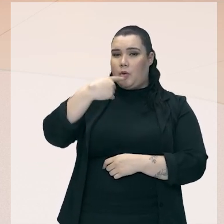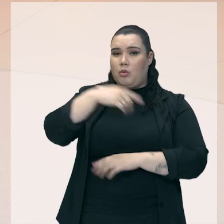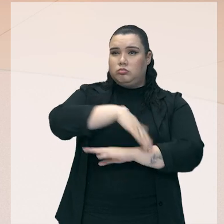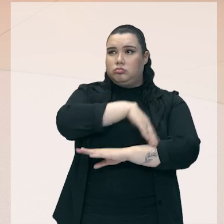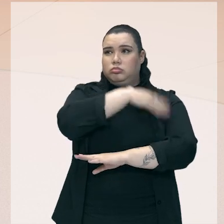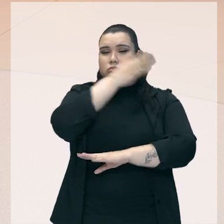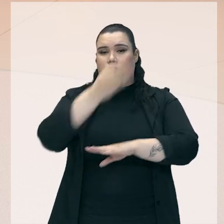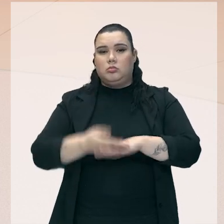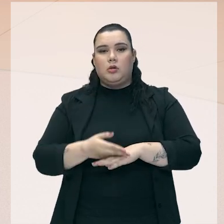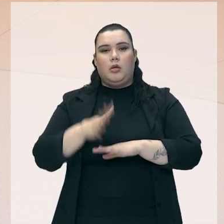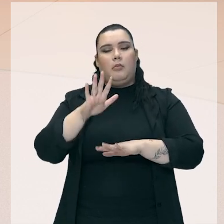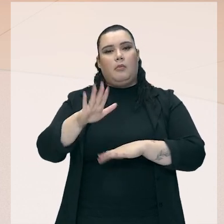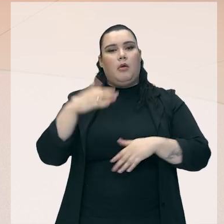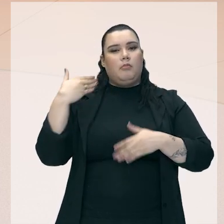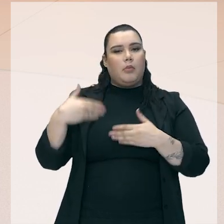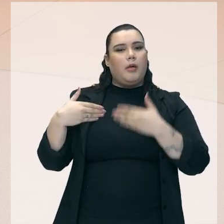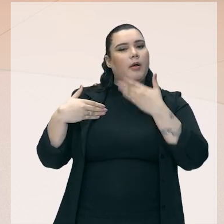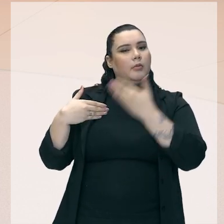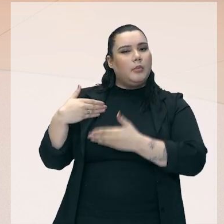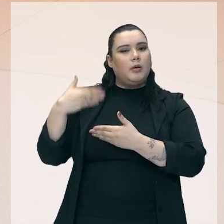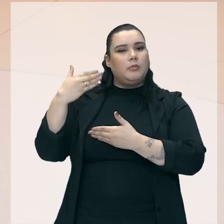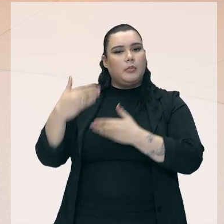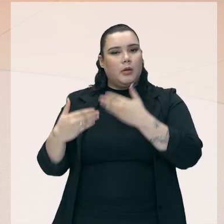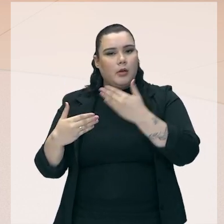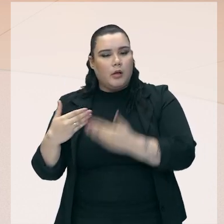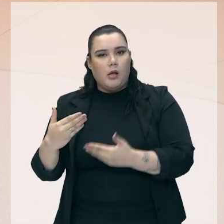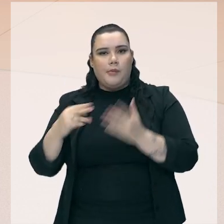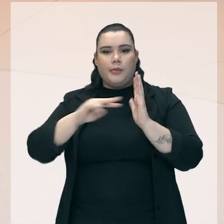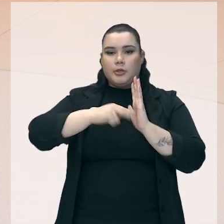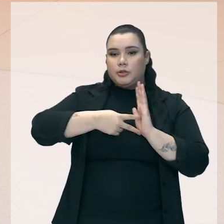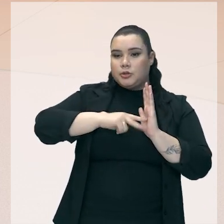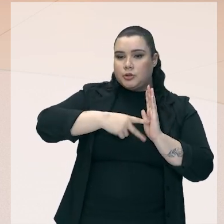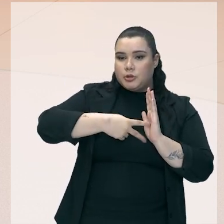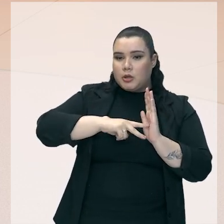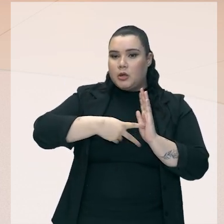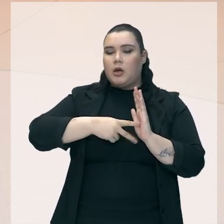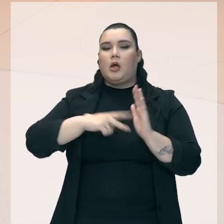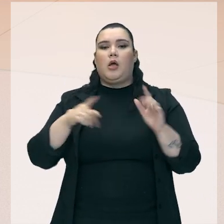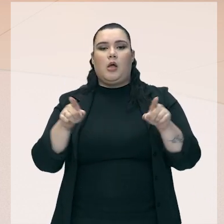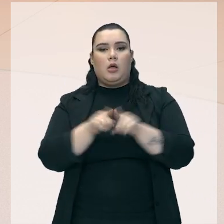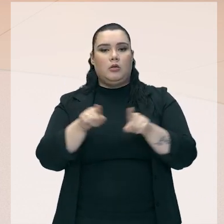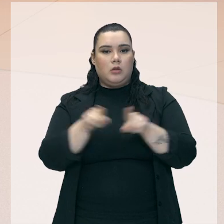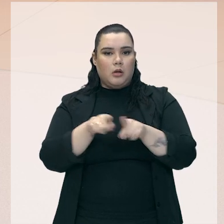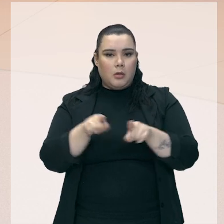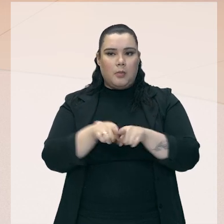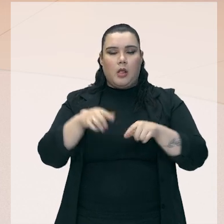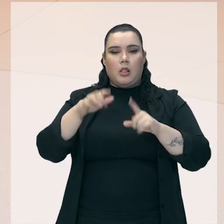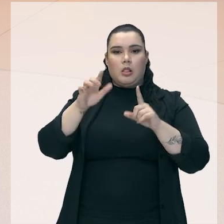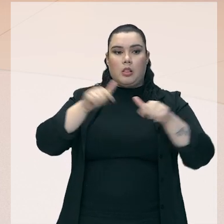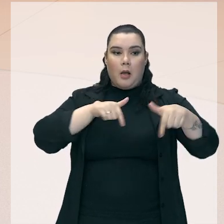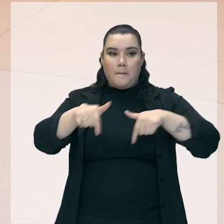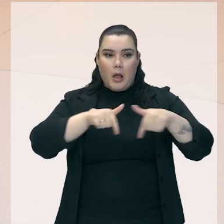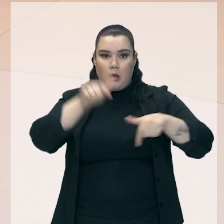passar do tempo, com a questão dos sindicatos, os movimentos de trabalhadores, né. A própria lógica